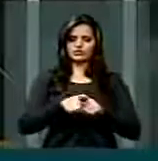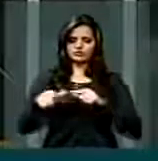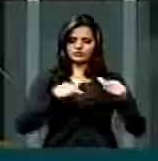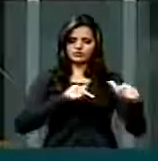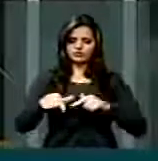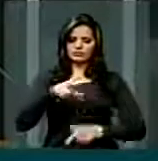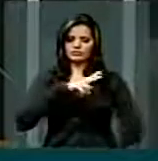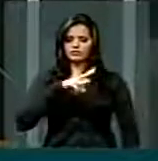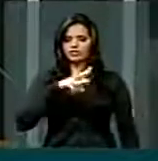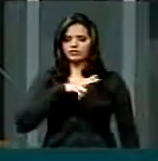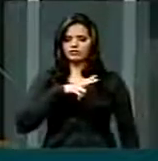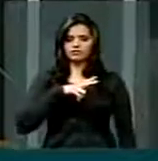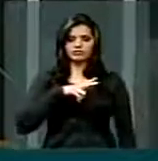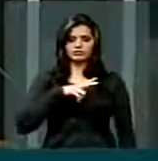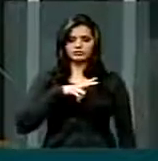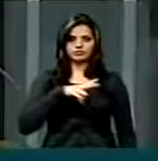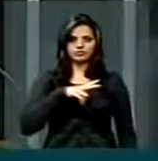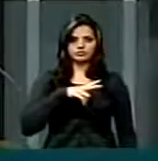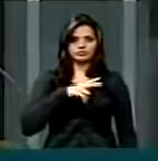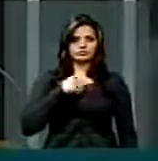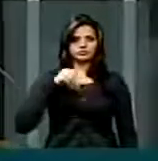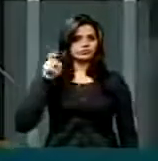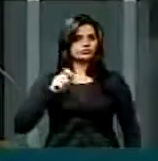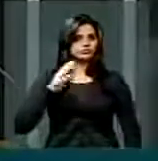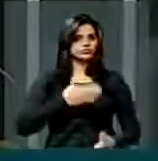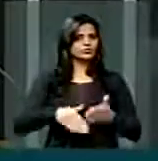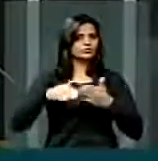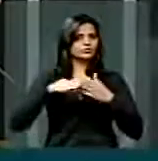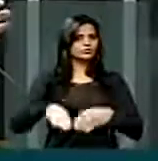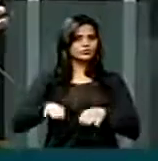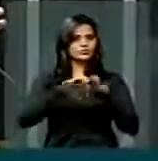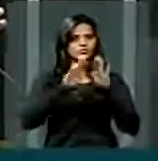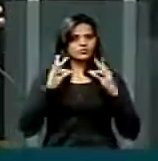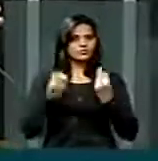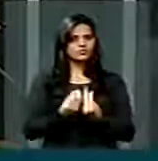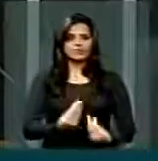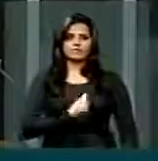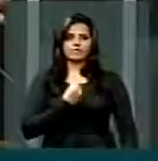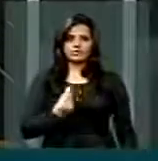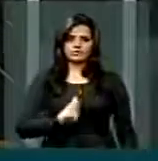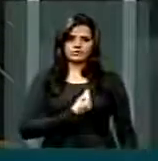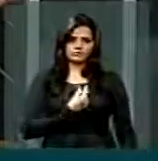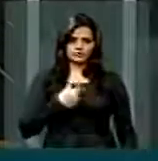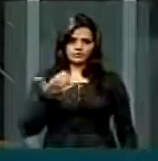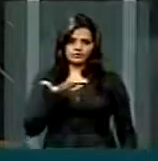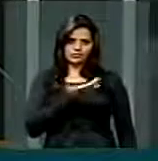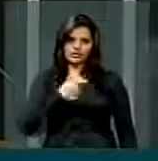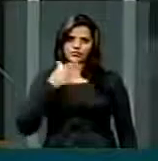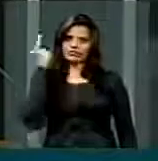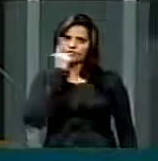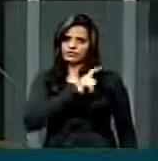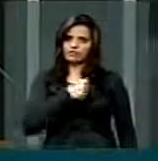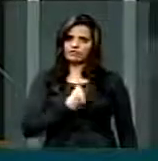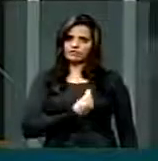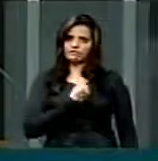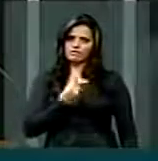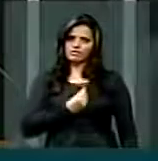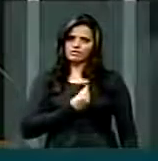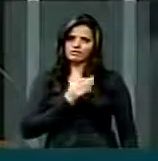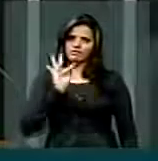da iniciativa privada, seja todos aqueles que têm uma vida e quer chegar ao final da sua vida